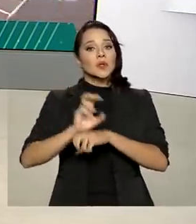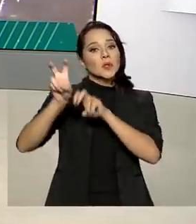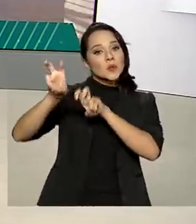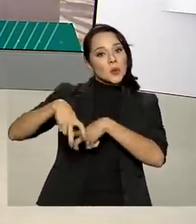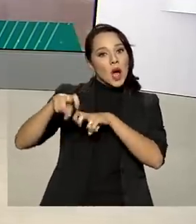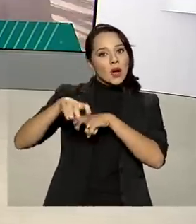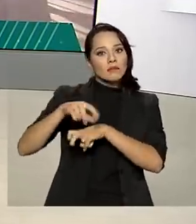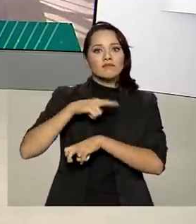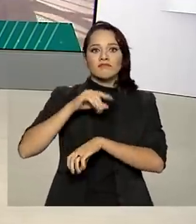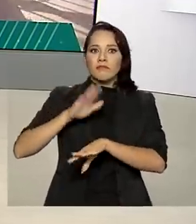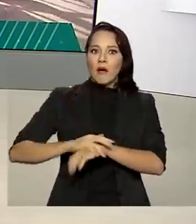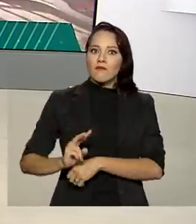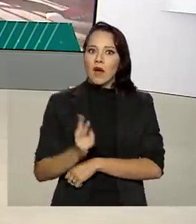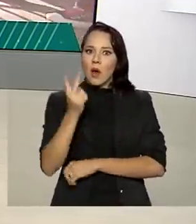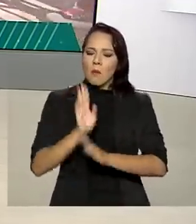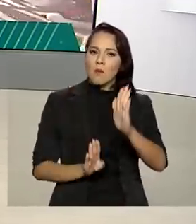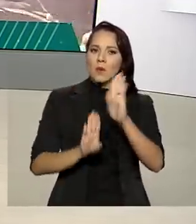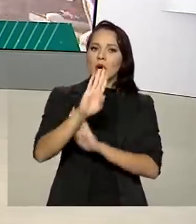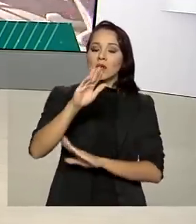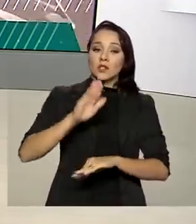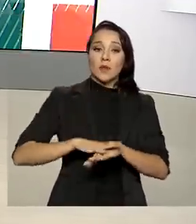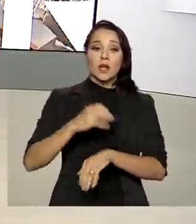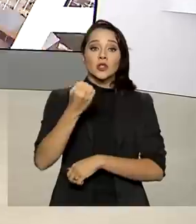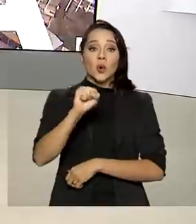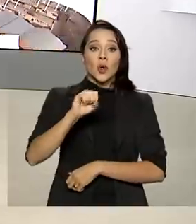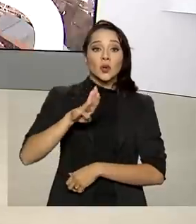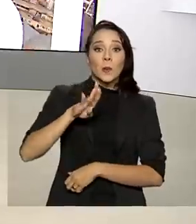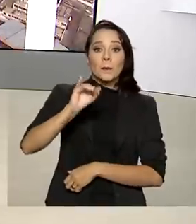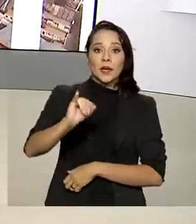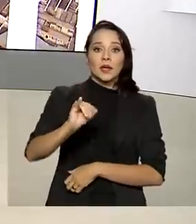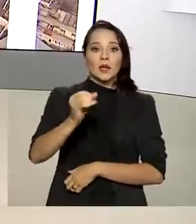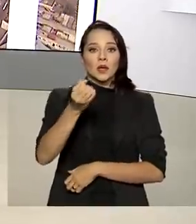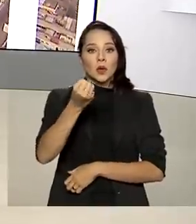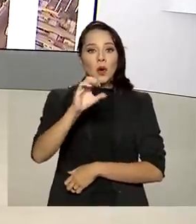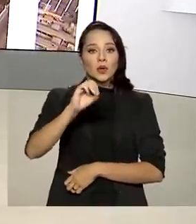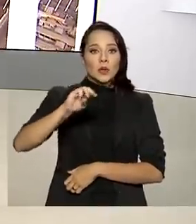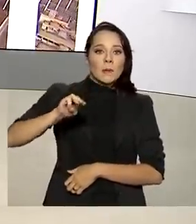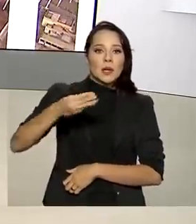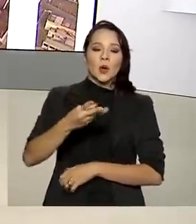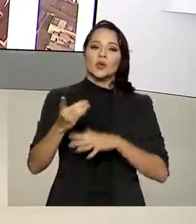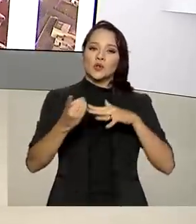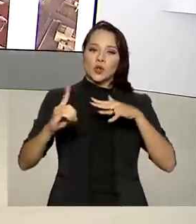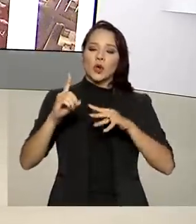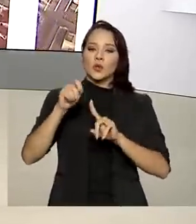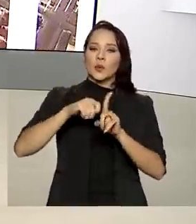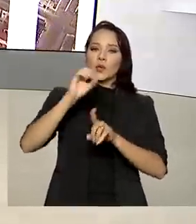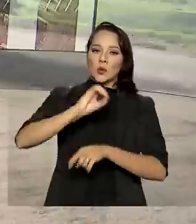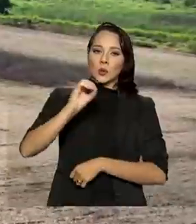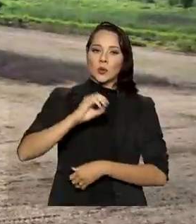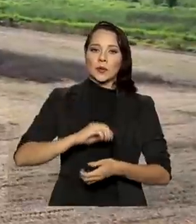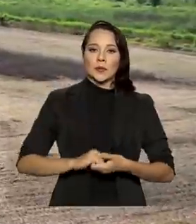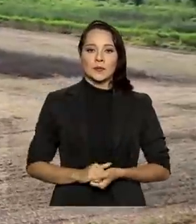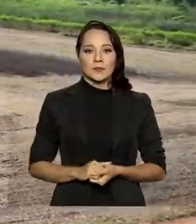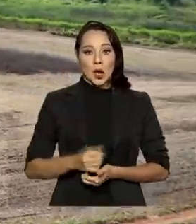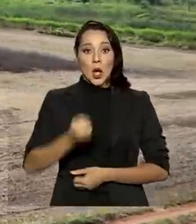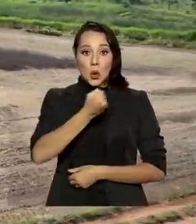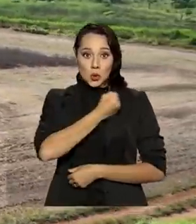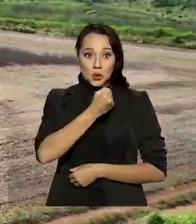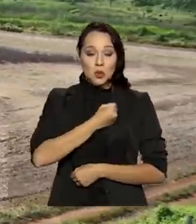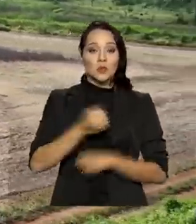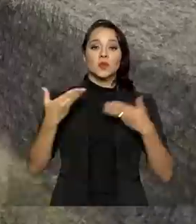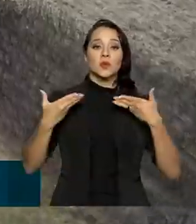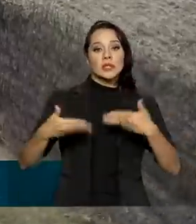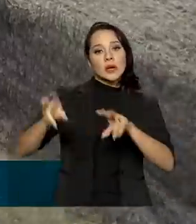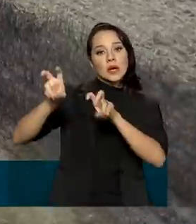agronegócio atingiram valor recorde de mais de 8 bilhões e 800 milhões de dólares em outubro. Os números do